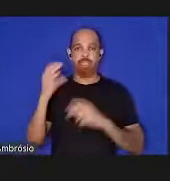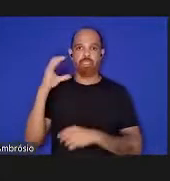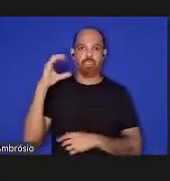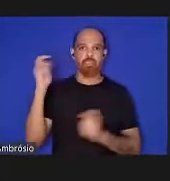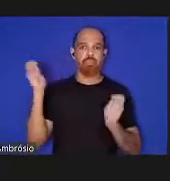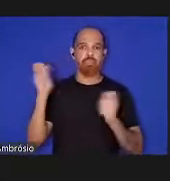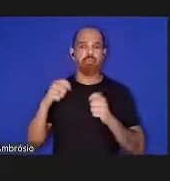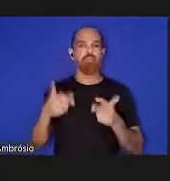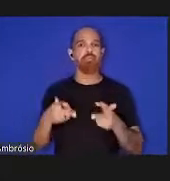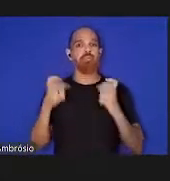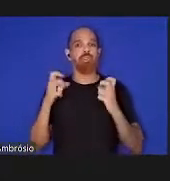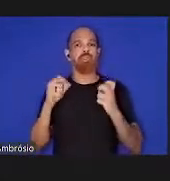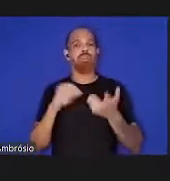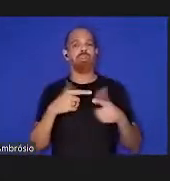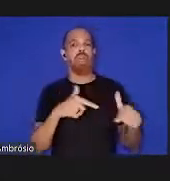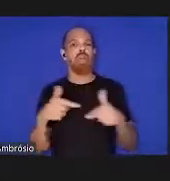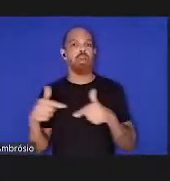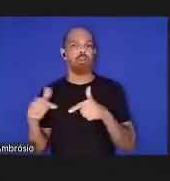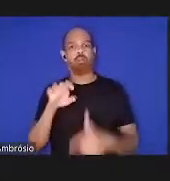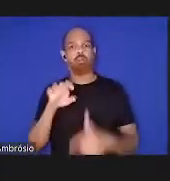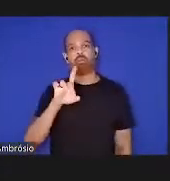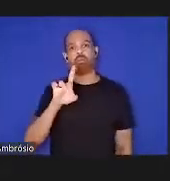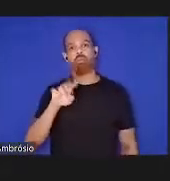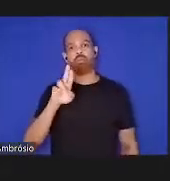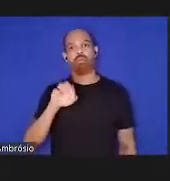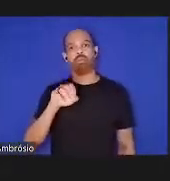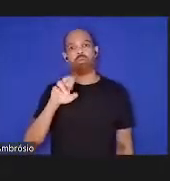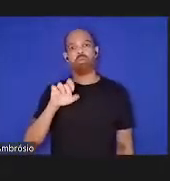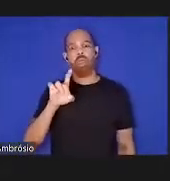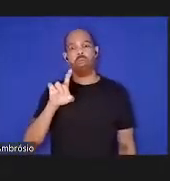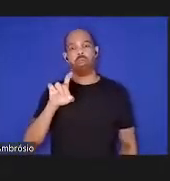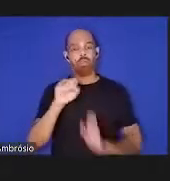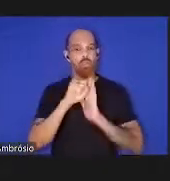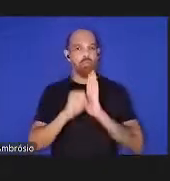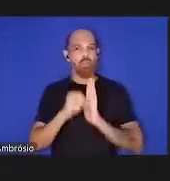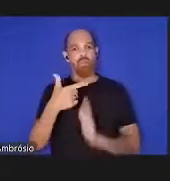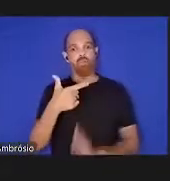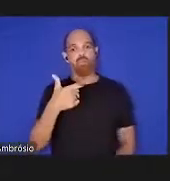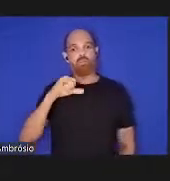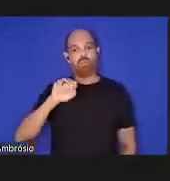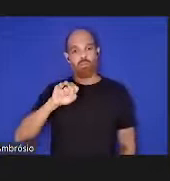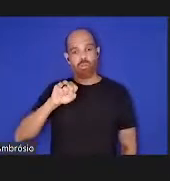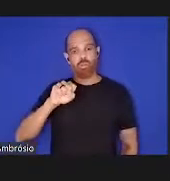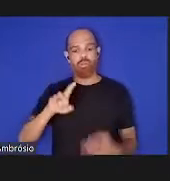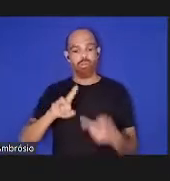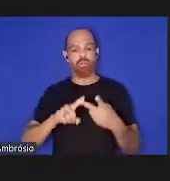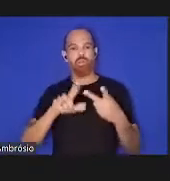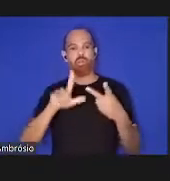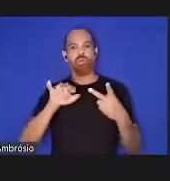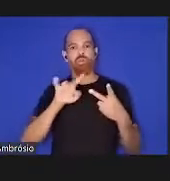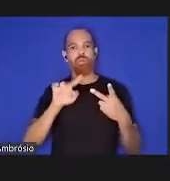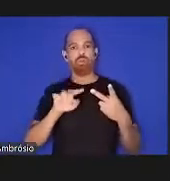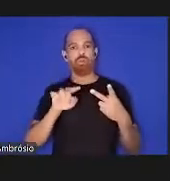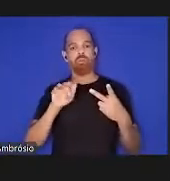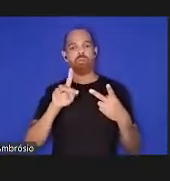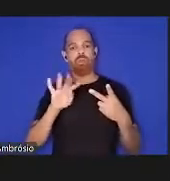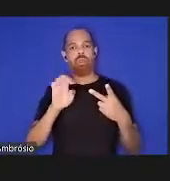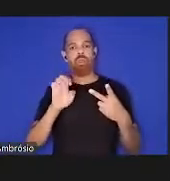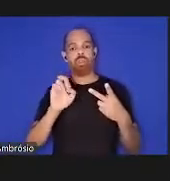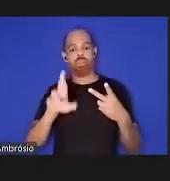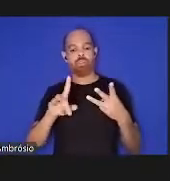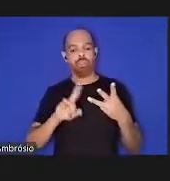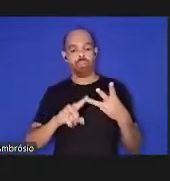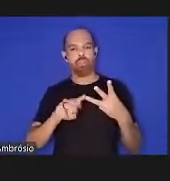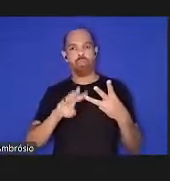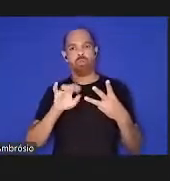vislumbradas nos trabalhos de Edward Jenner no século XVIII e Louis Pasteur Robert Koch Rodolfo Virgo e William Oster